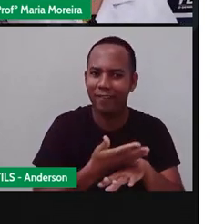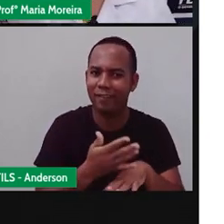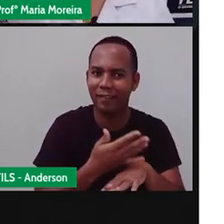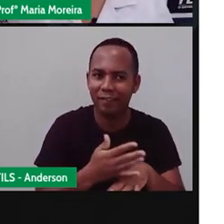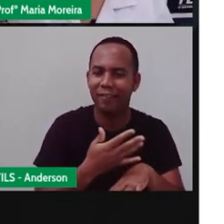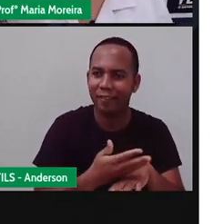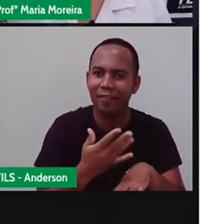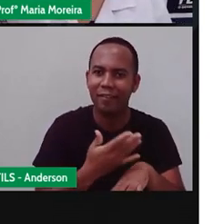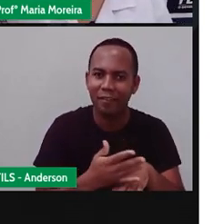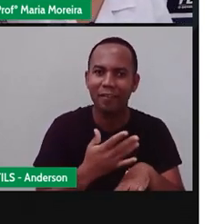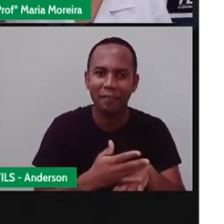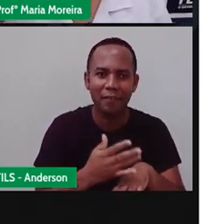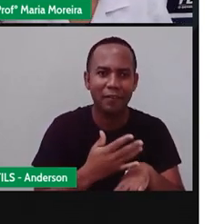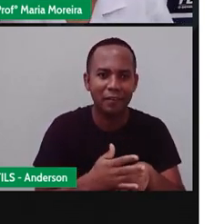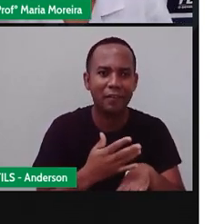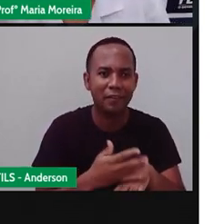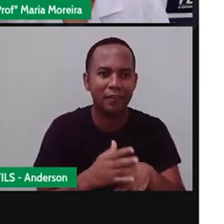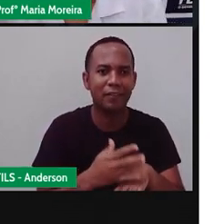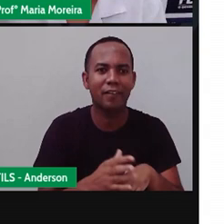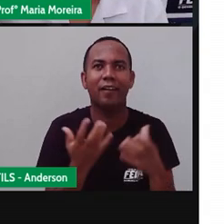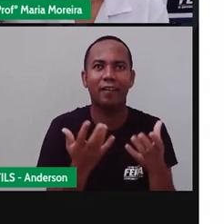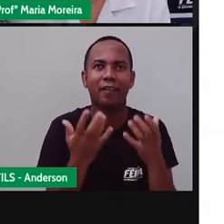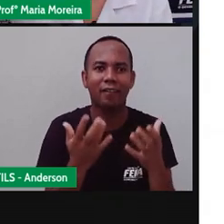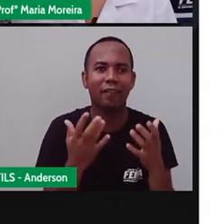ensaiando ainda, viu, gente? A gente ainda não conseguiu, não.